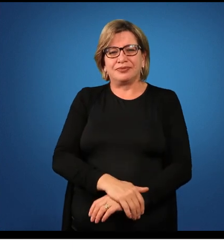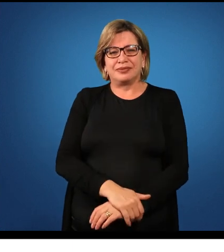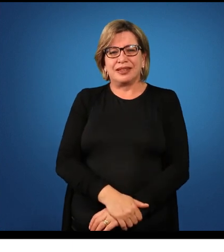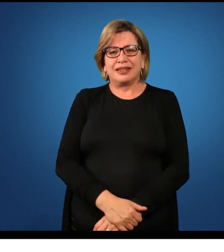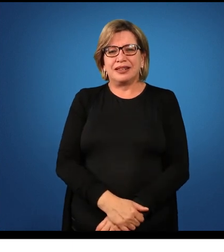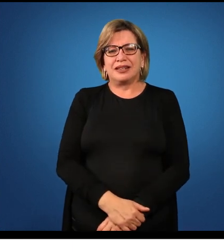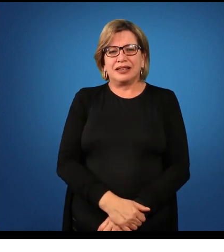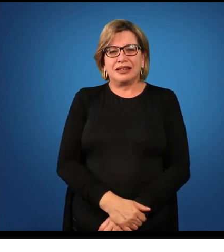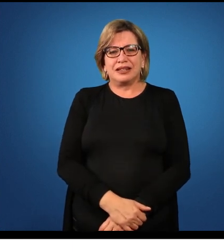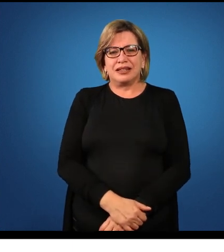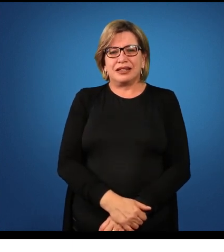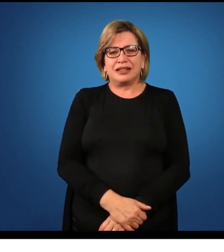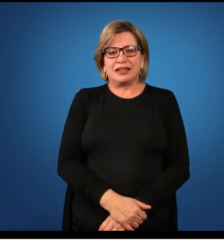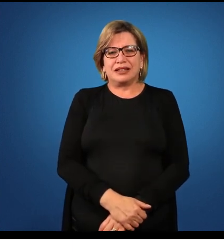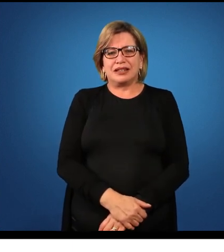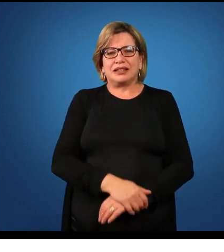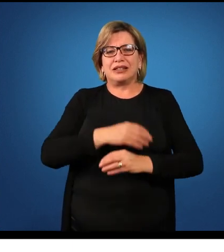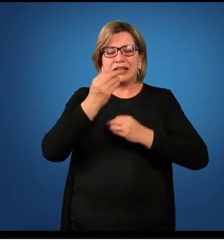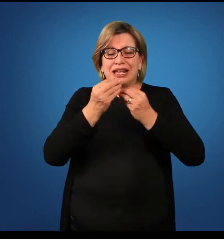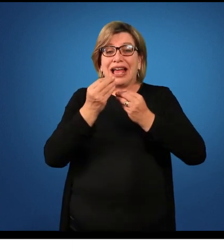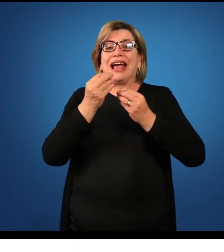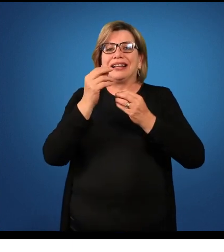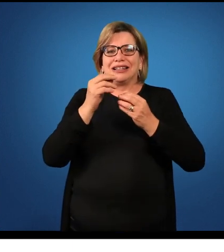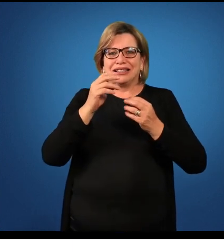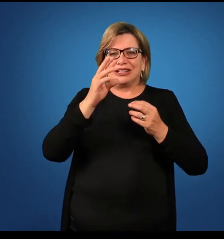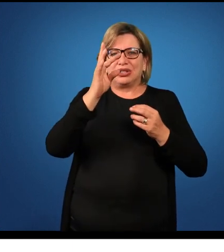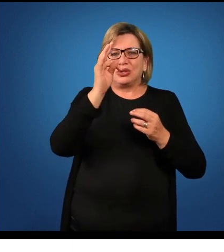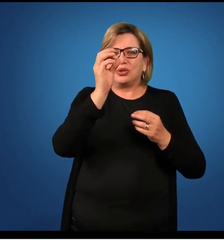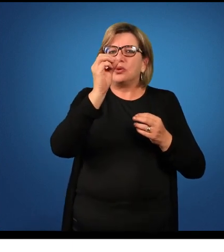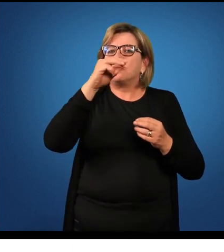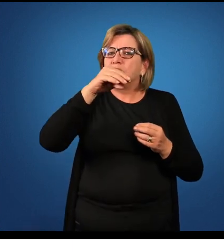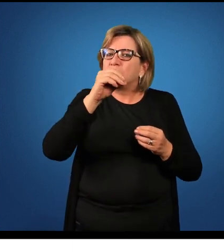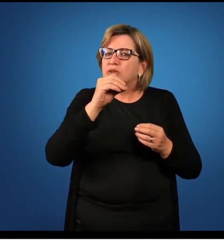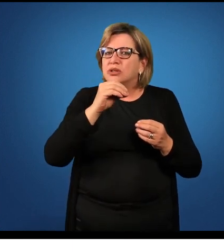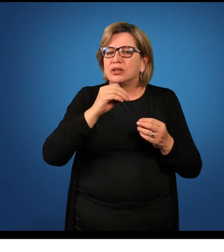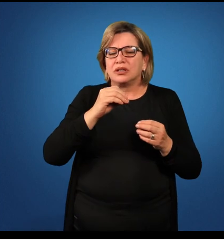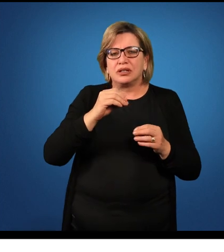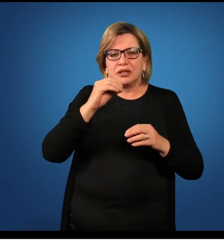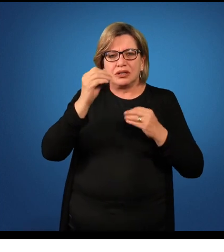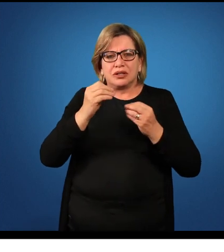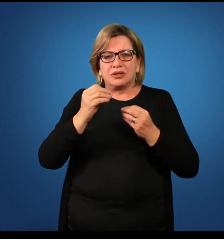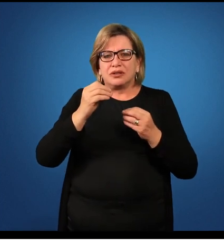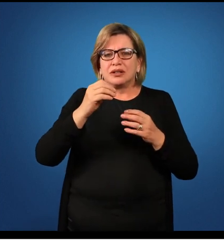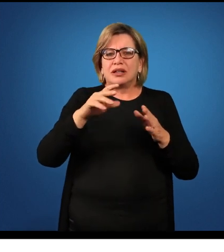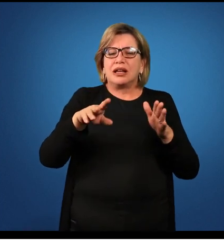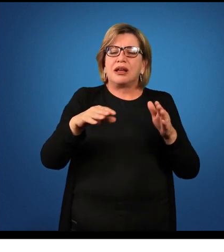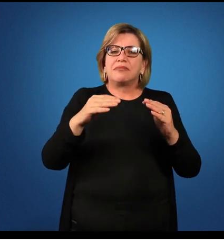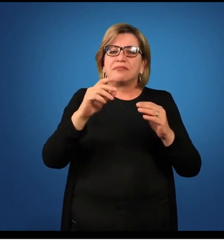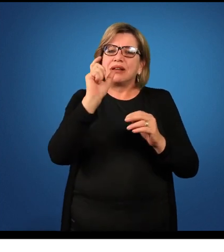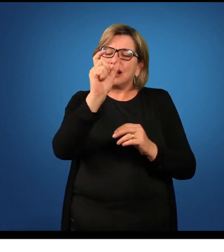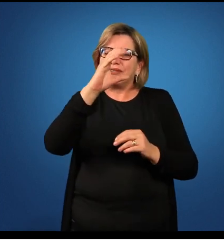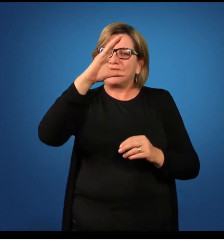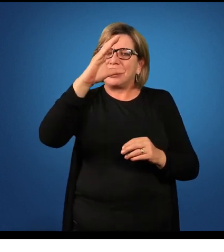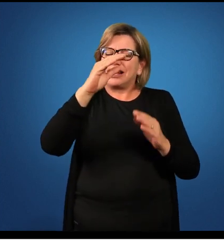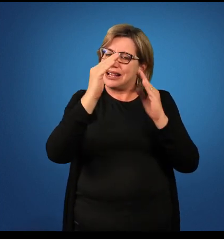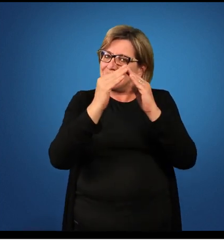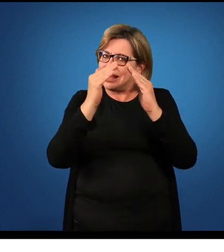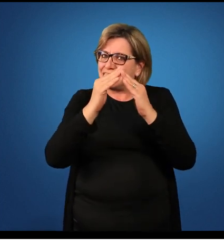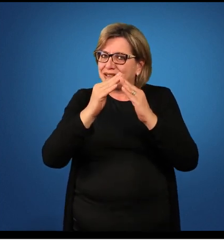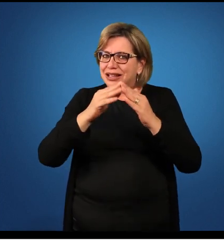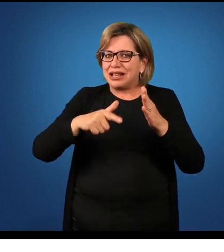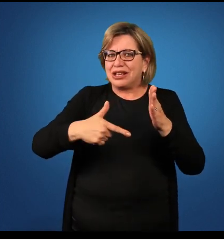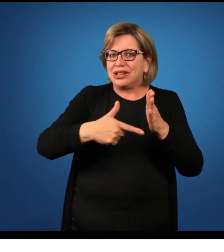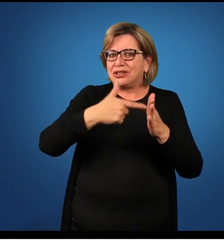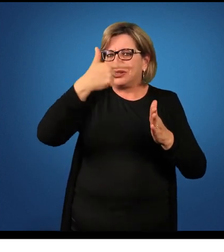ex domo saiu de casa casa segunda declinação ablativo singular segunda